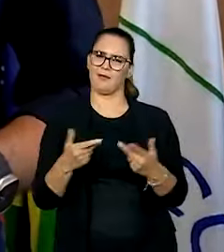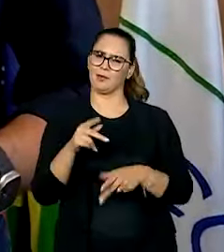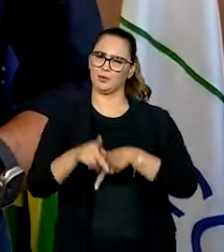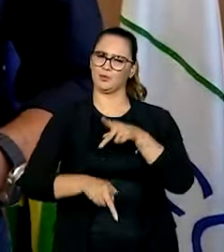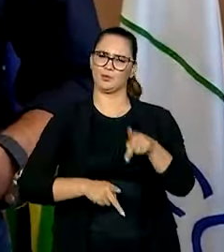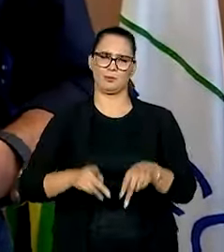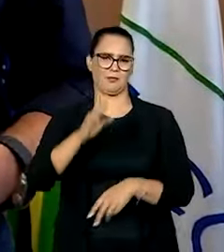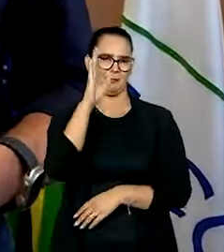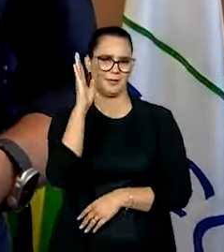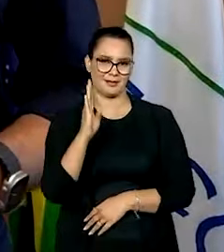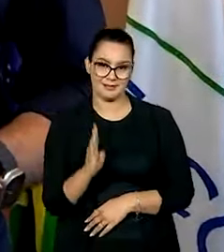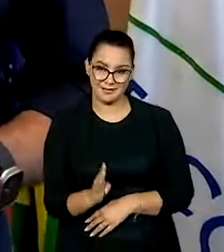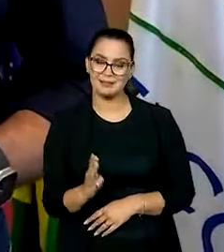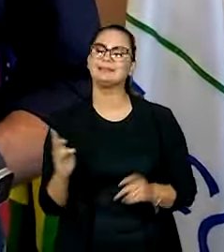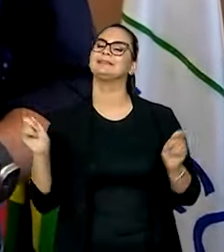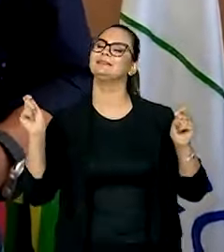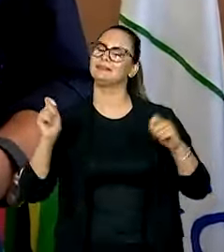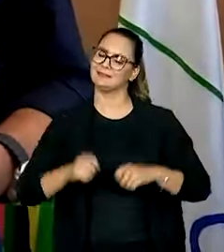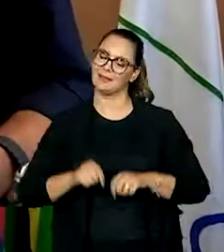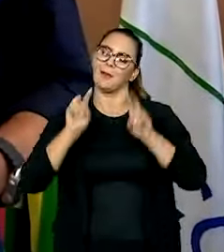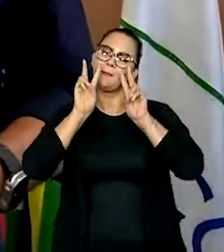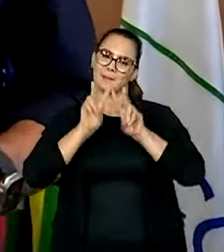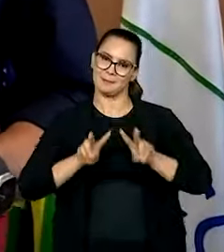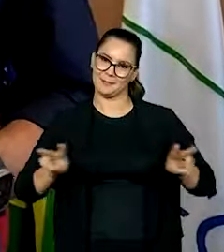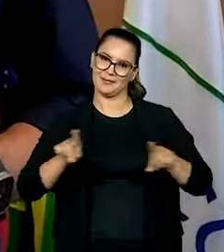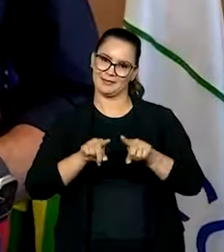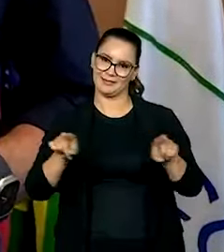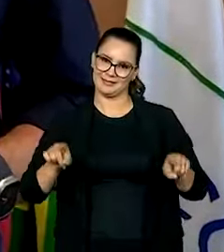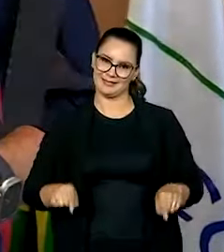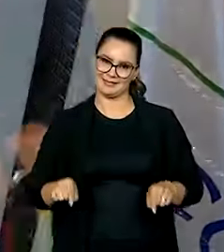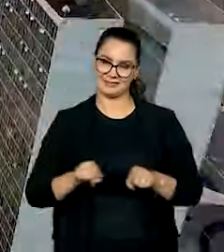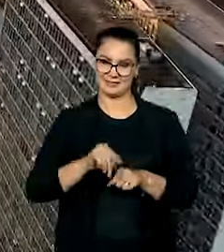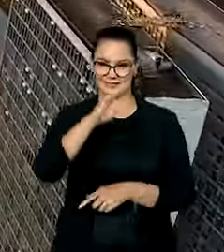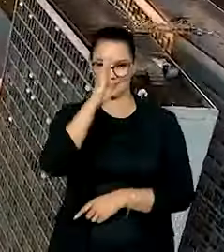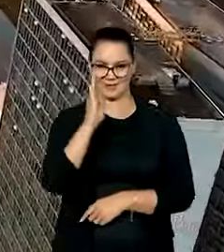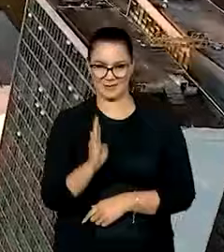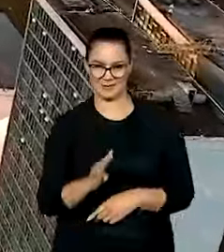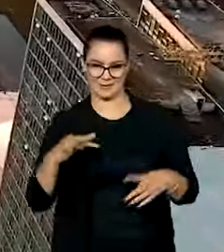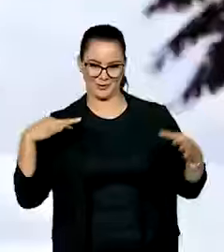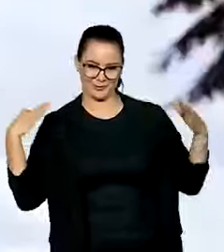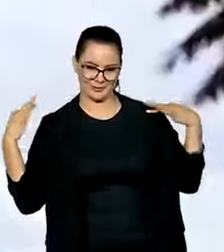o povo brasileiro, será possível de ser visto no Salão Nacional do Turismo.